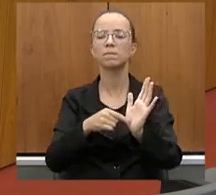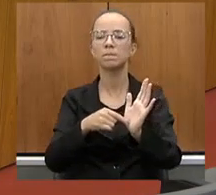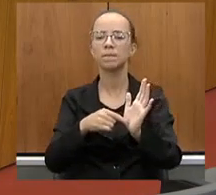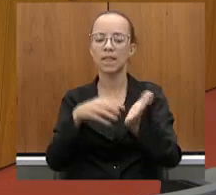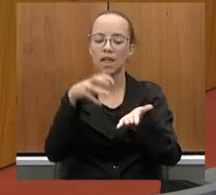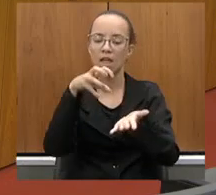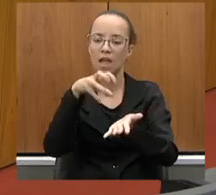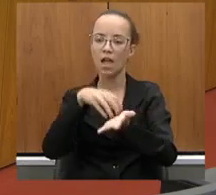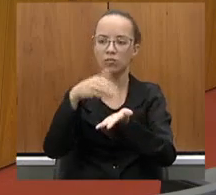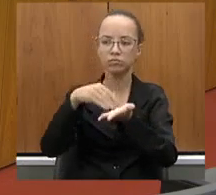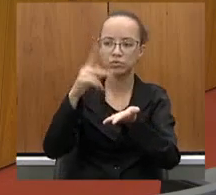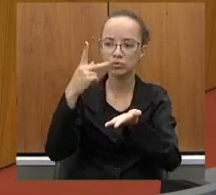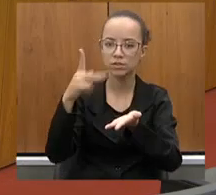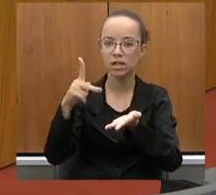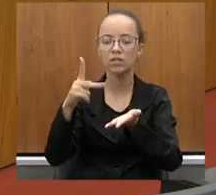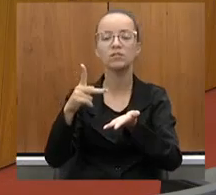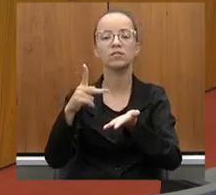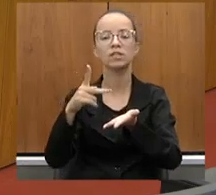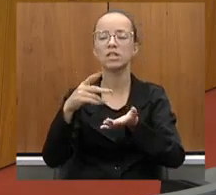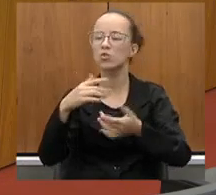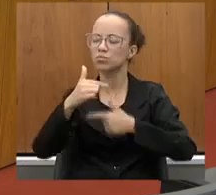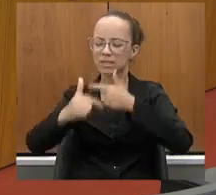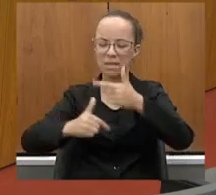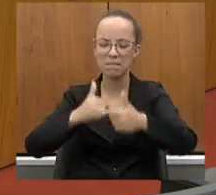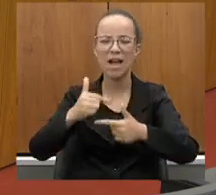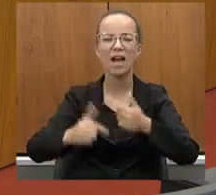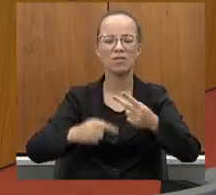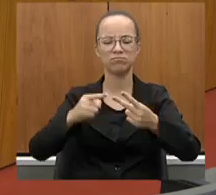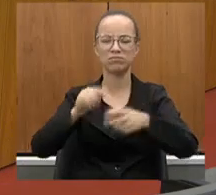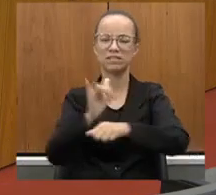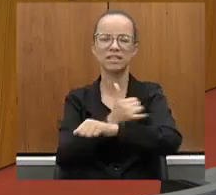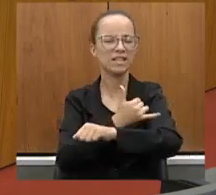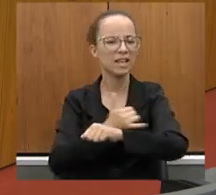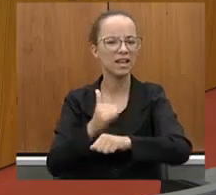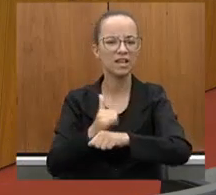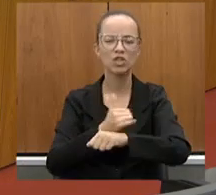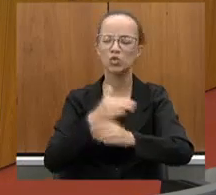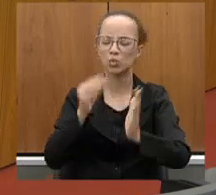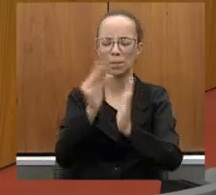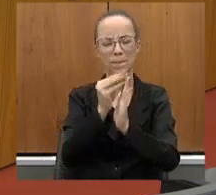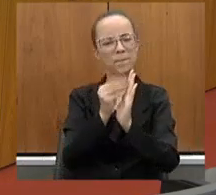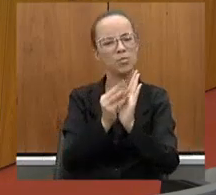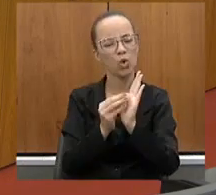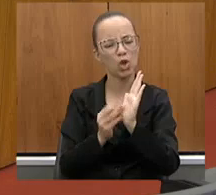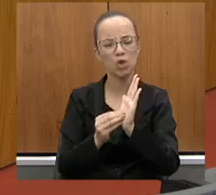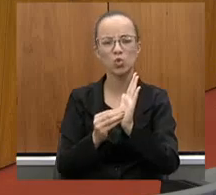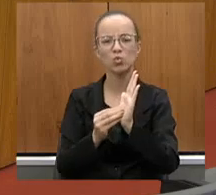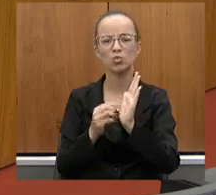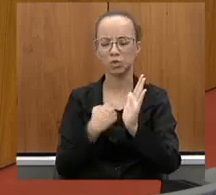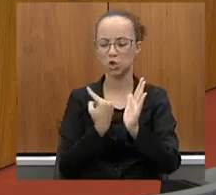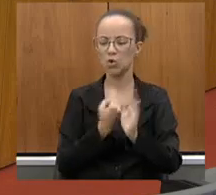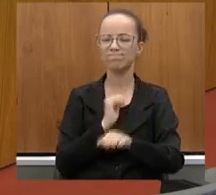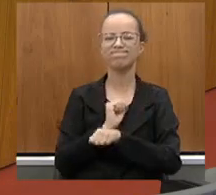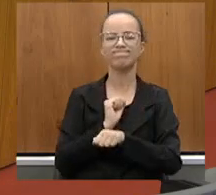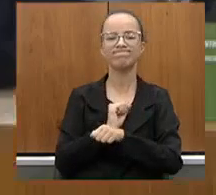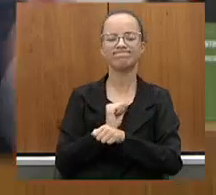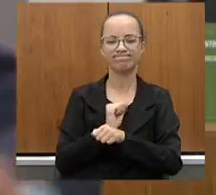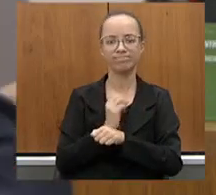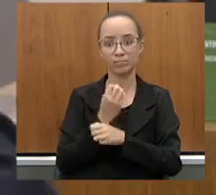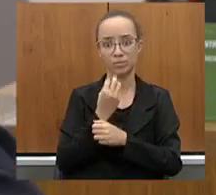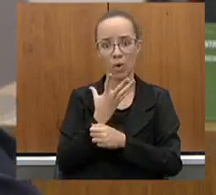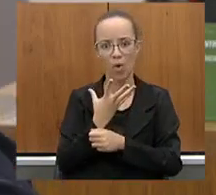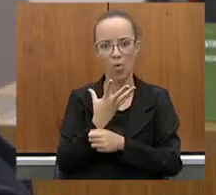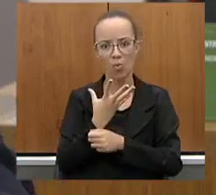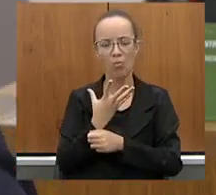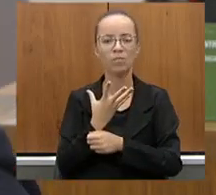com todo o trabalho, com todo o mecanismo, com todo o conteúdo que estávamos aguardando. Tantos depoimentos